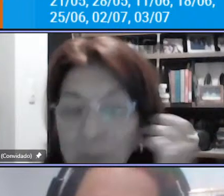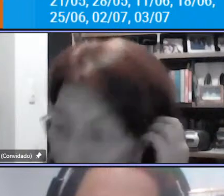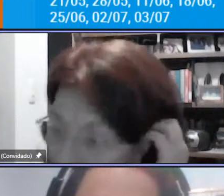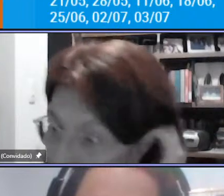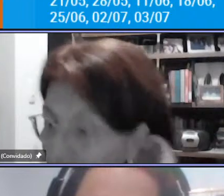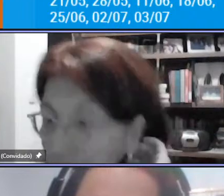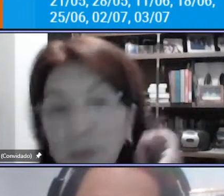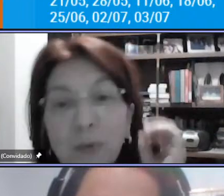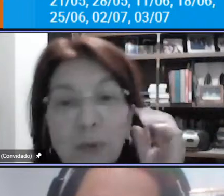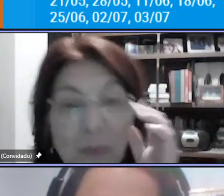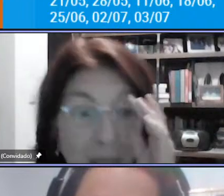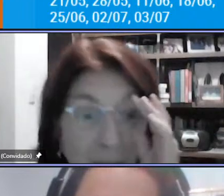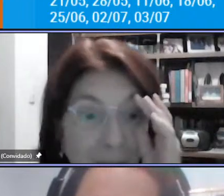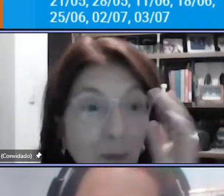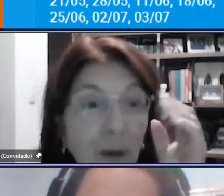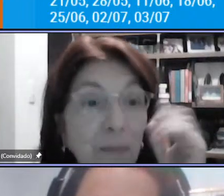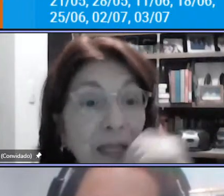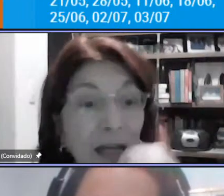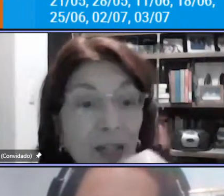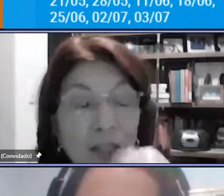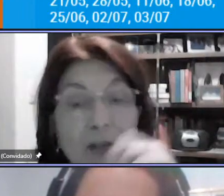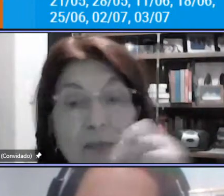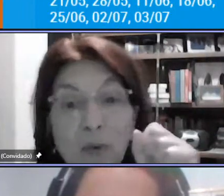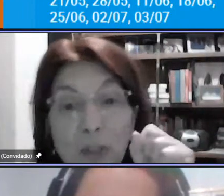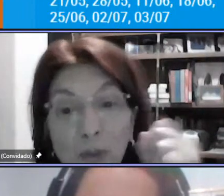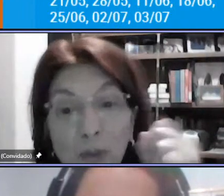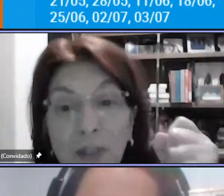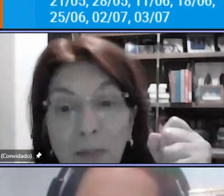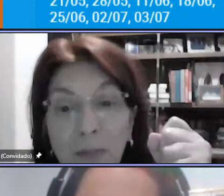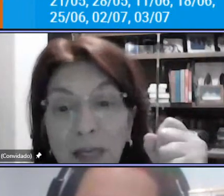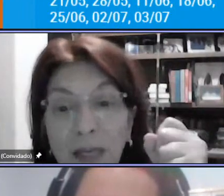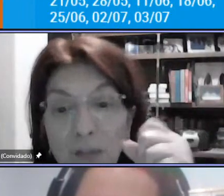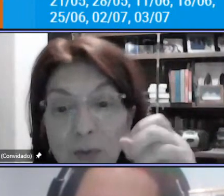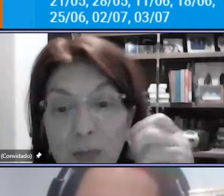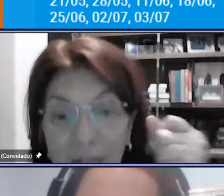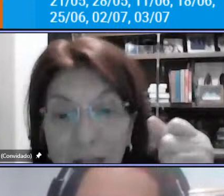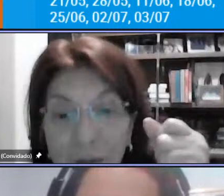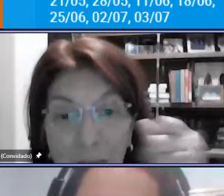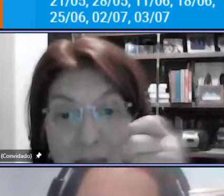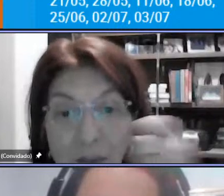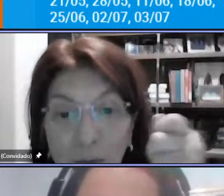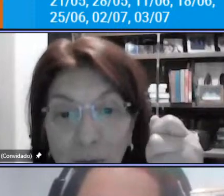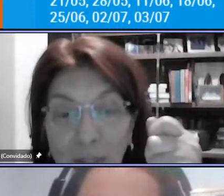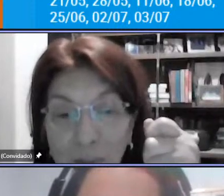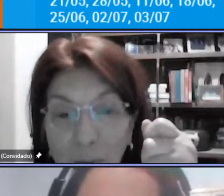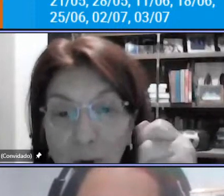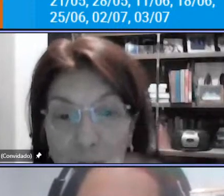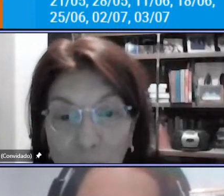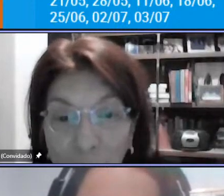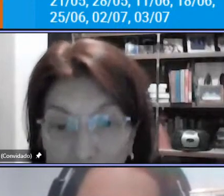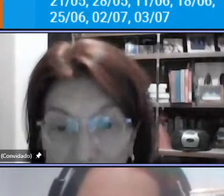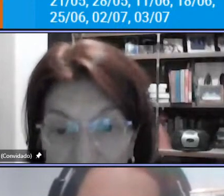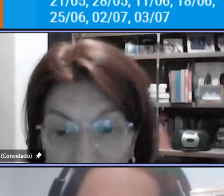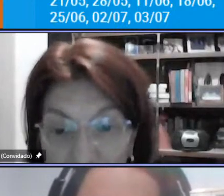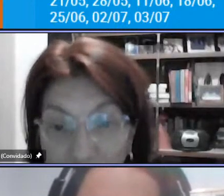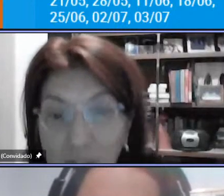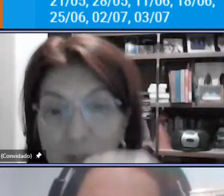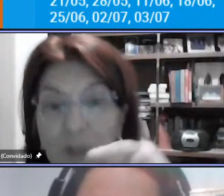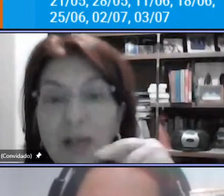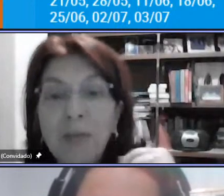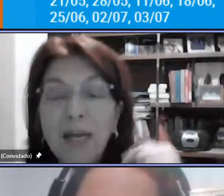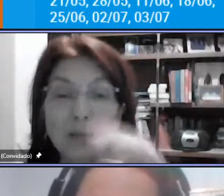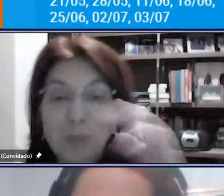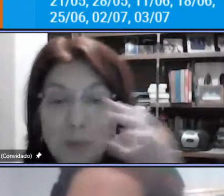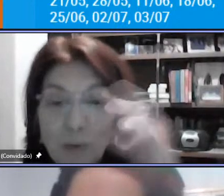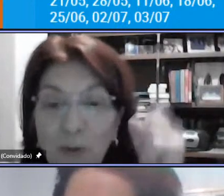para o Bruno é um aplicativo onde justamente você no meio do transporte ou lá no teu